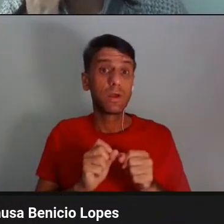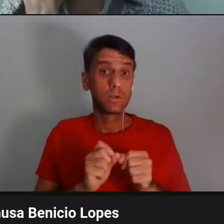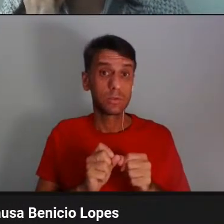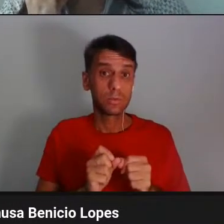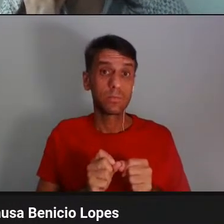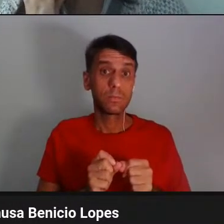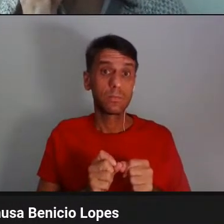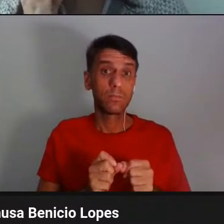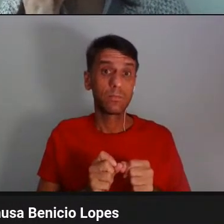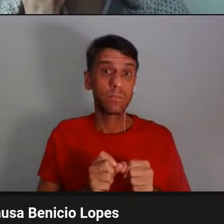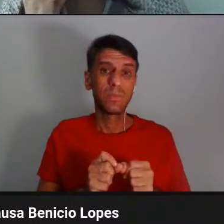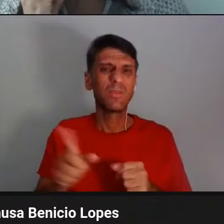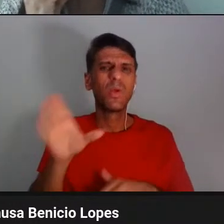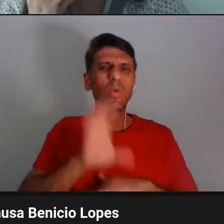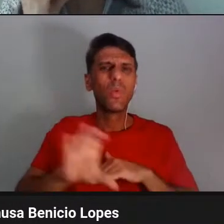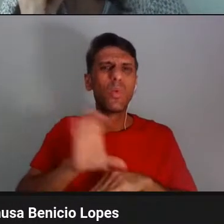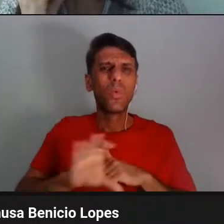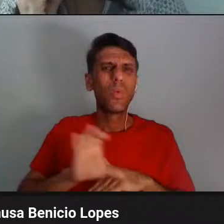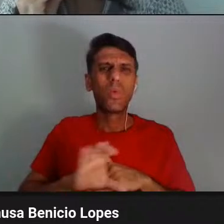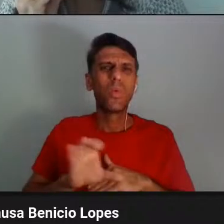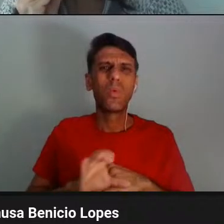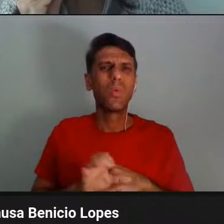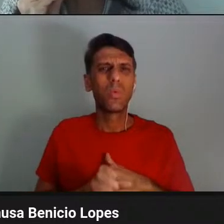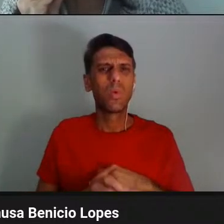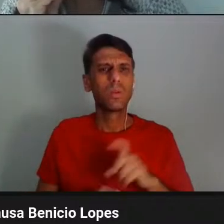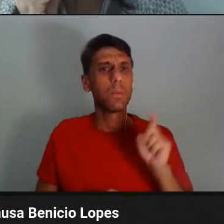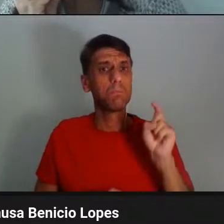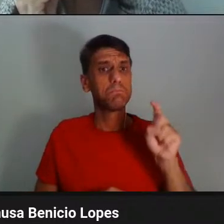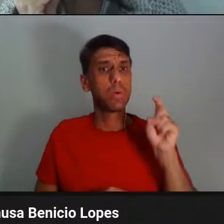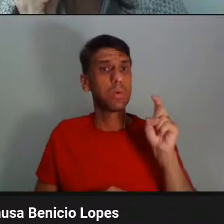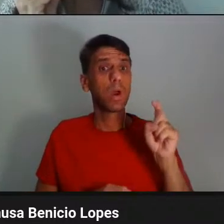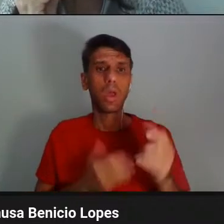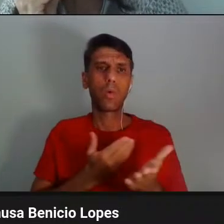Não é um curso que a gente conclui, não é um botão que a gente aperta.